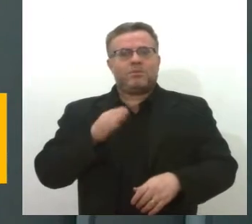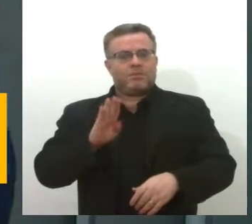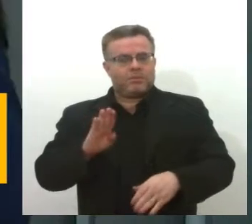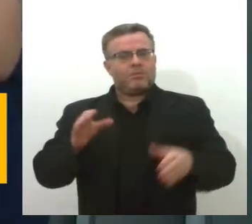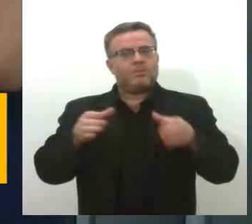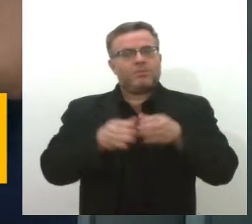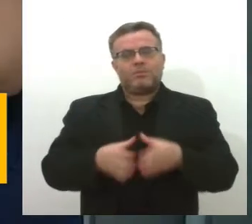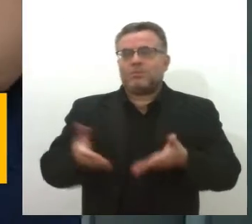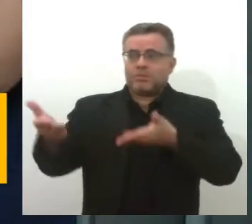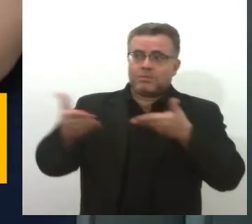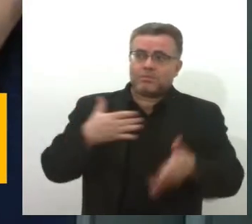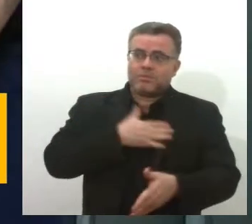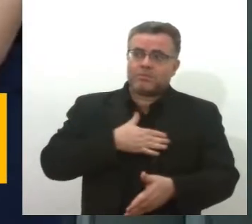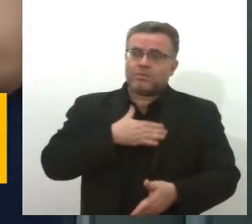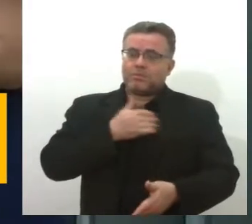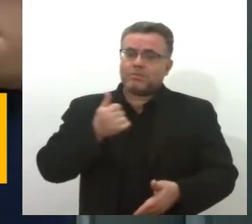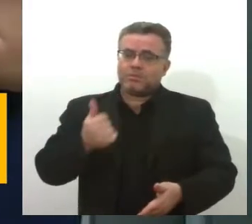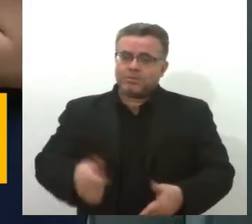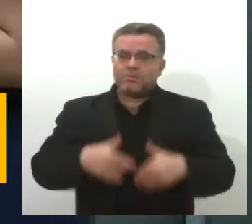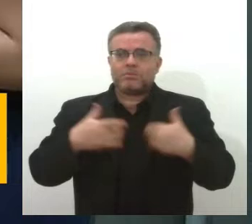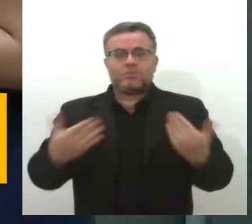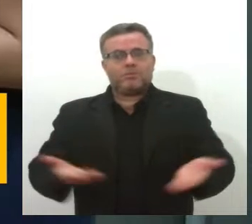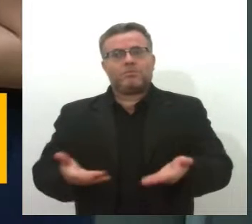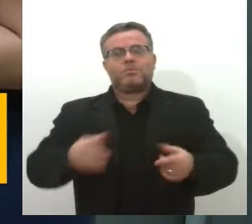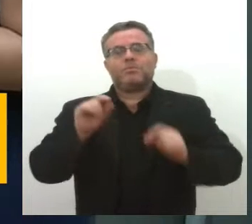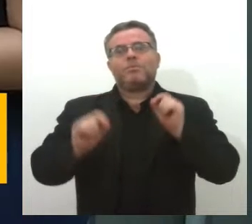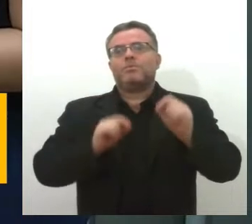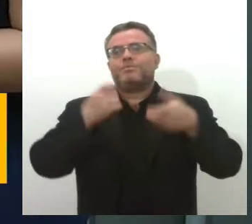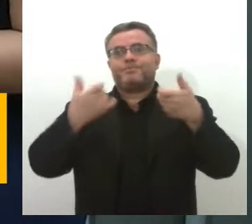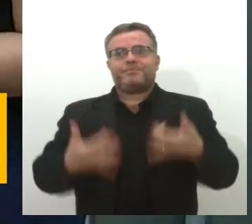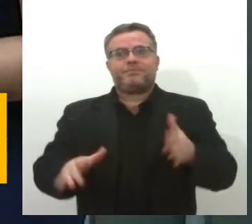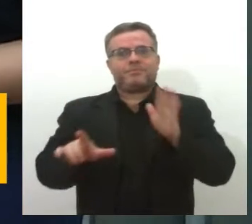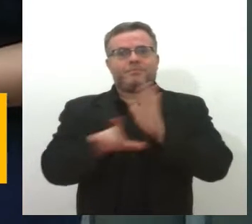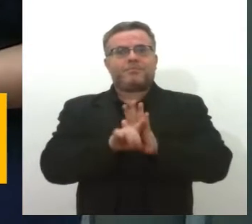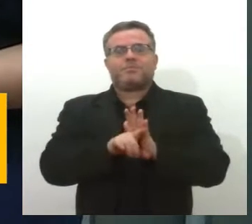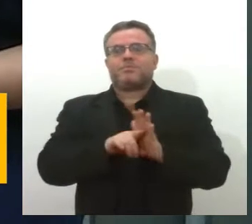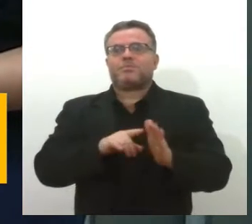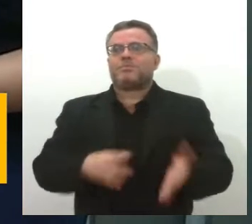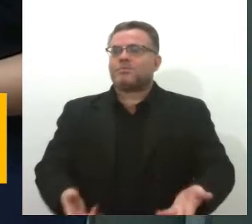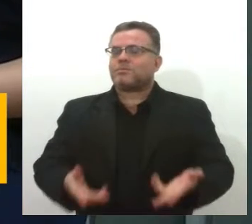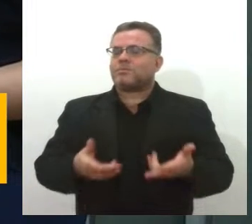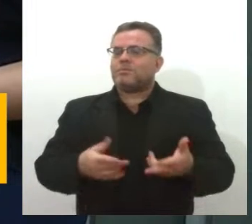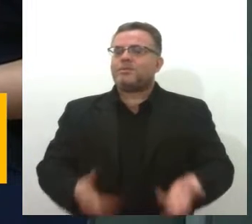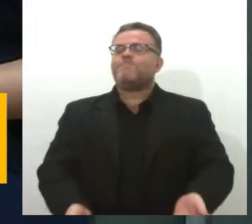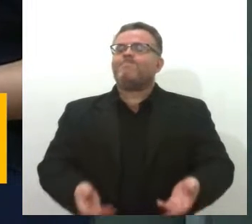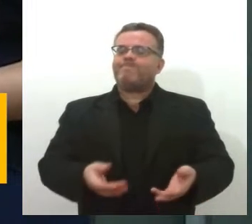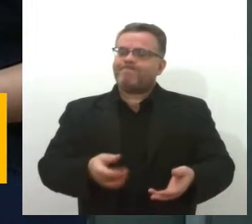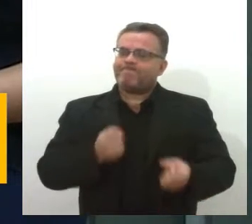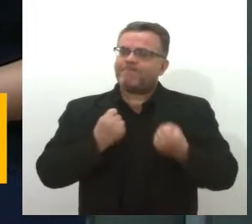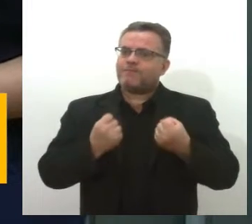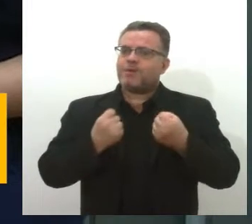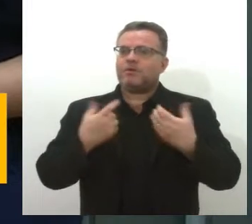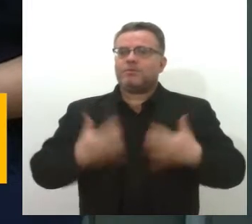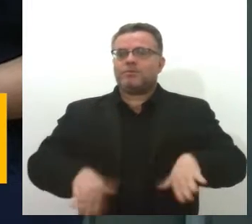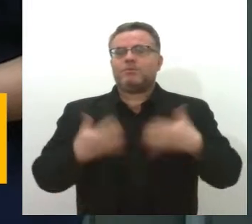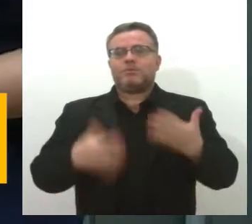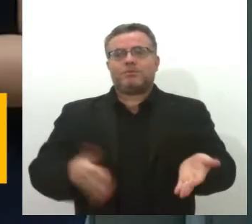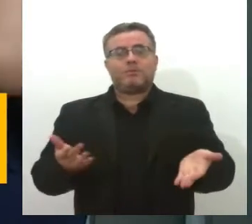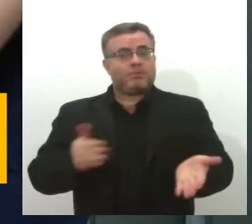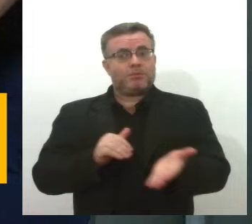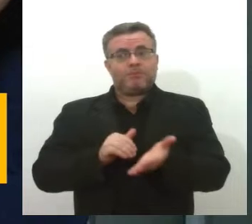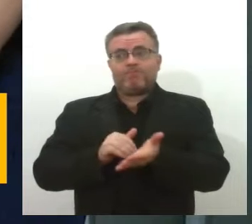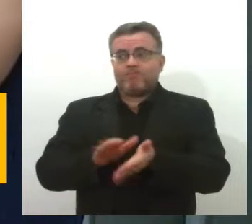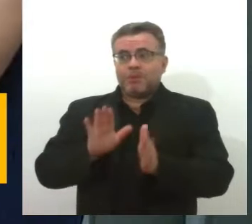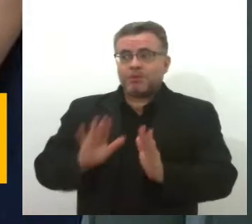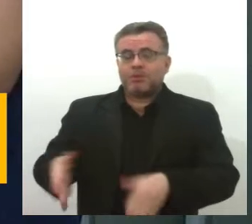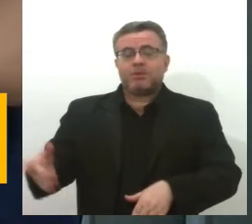Jornal da Lens Primeira Edição. Realmente o peso social dessa lei é muito grande, né? Porque a partir do momento que essa pessoa perde o seu vínculo empregatício,